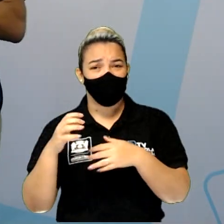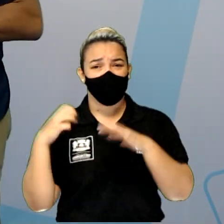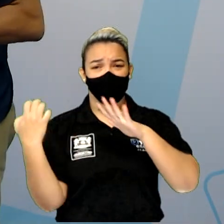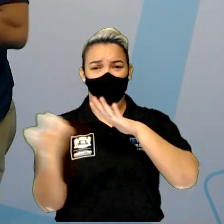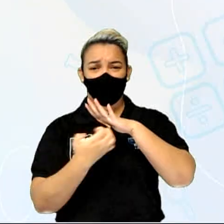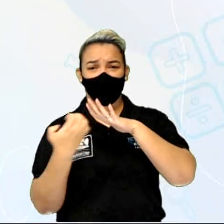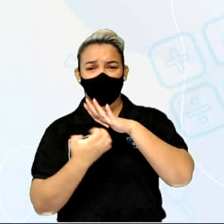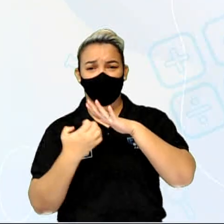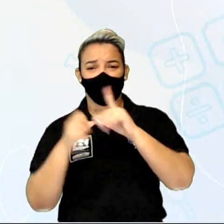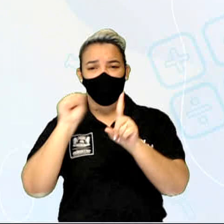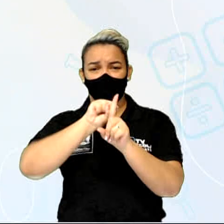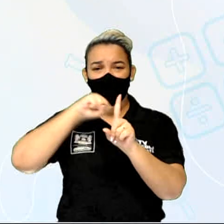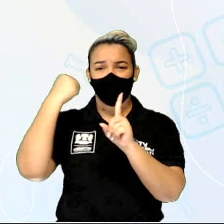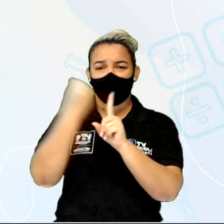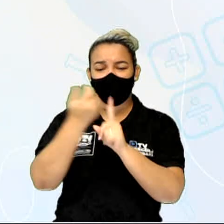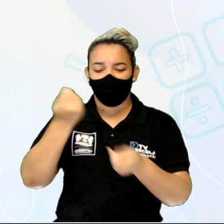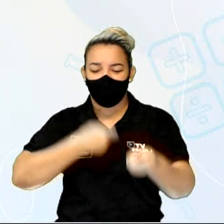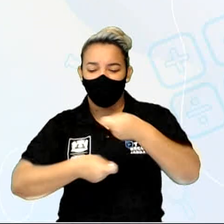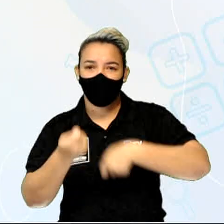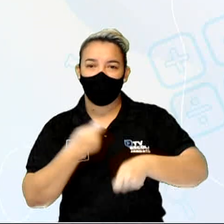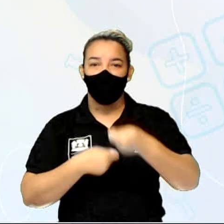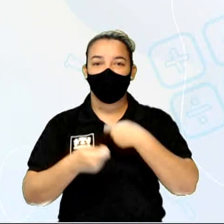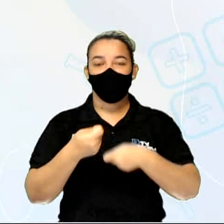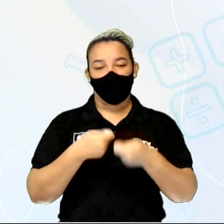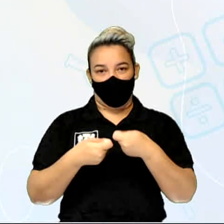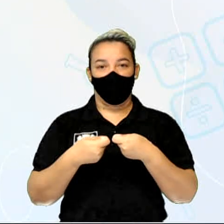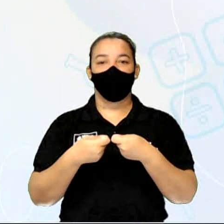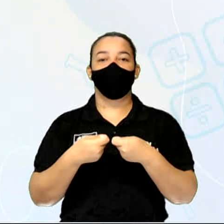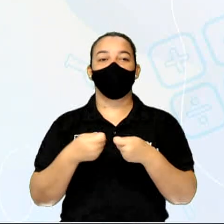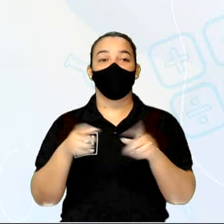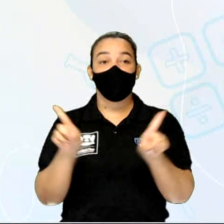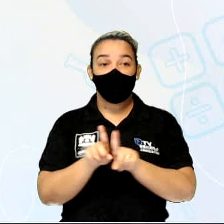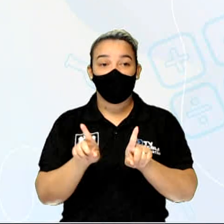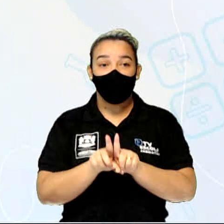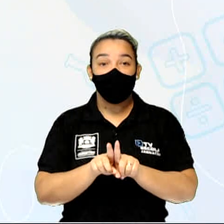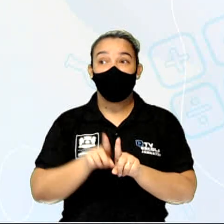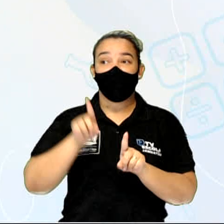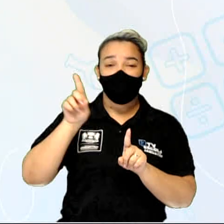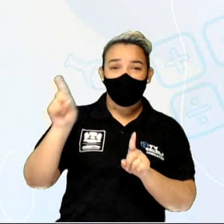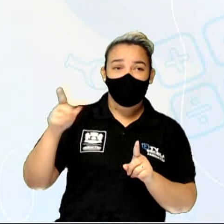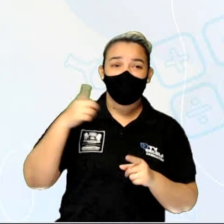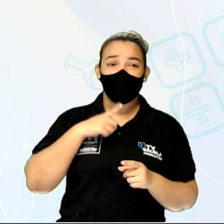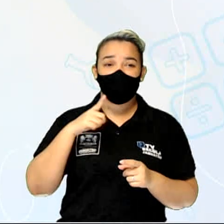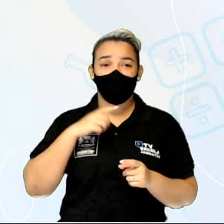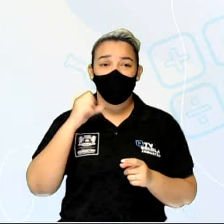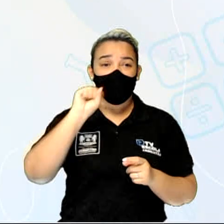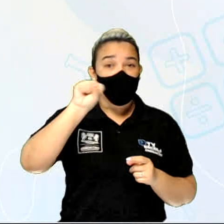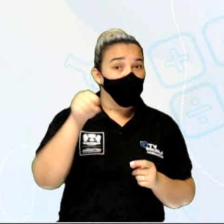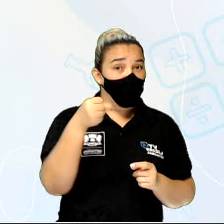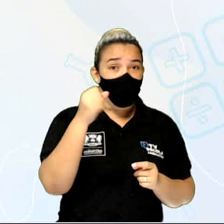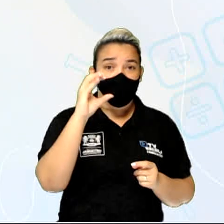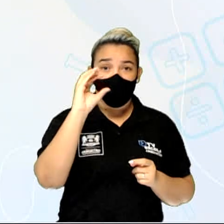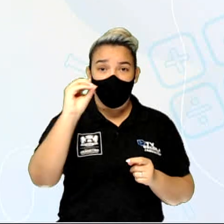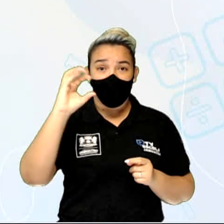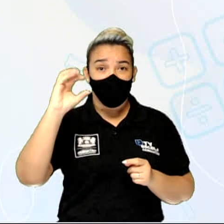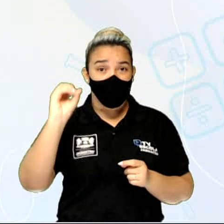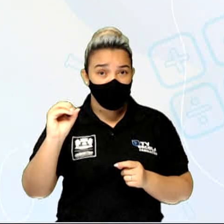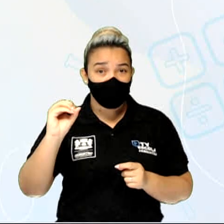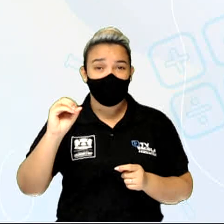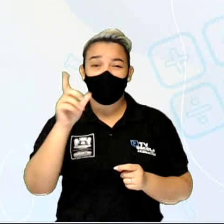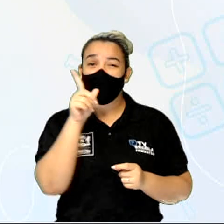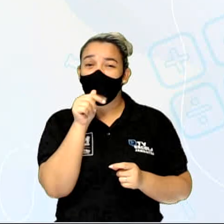no momento socioeconômico. Então, além dos vulcões, há na ilha cerca de 800 fontes de água quente, chamadas geyseres,